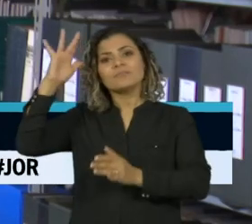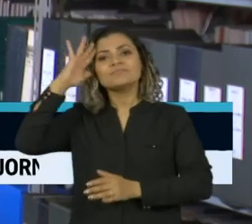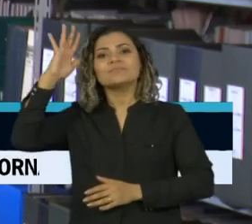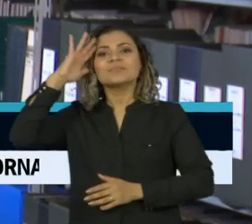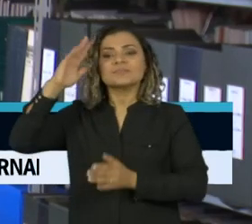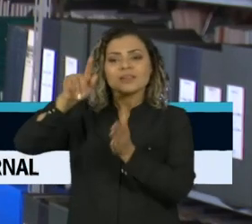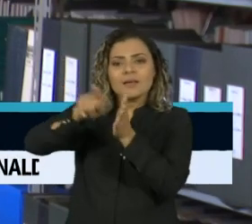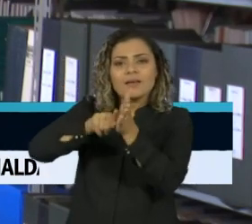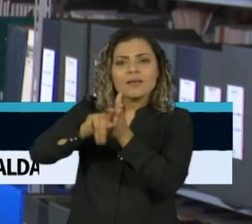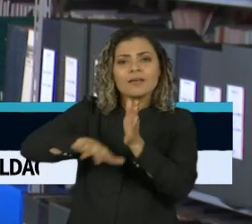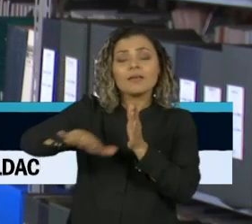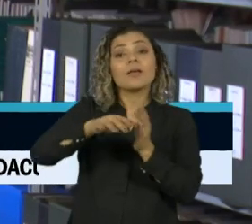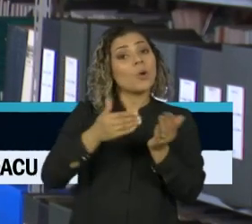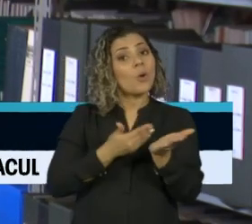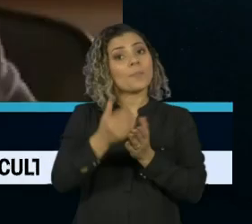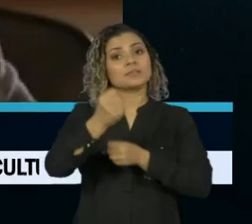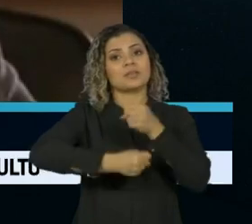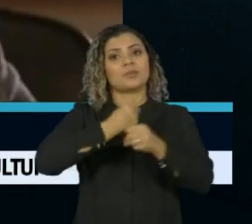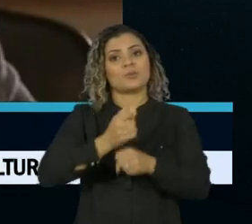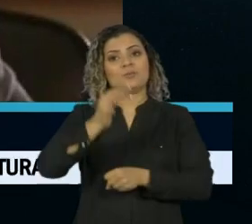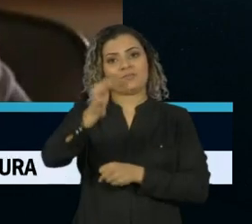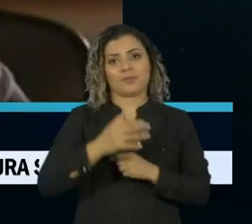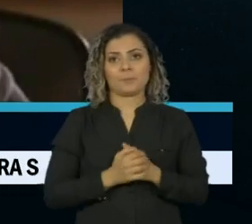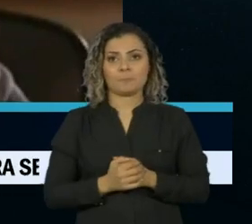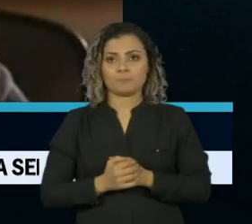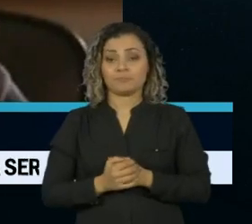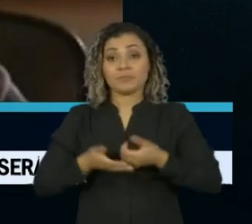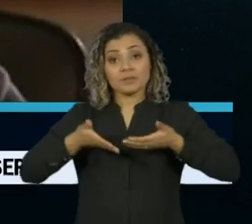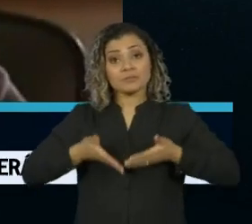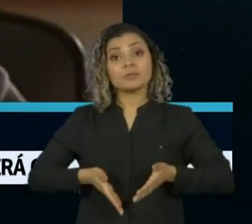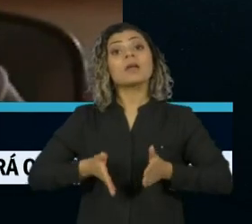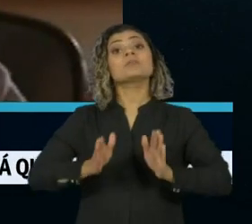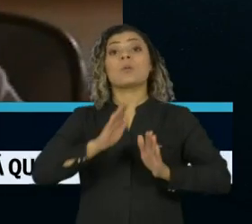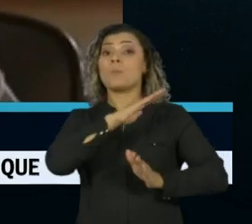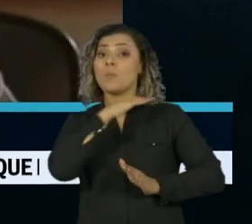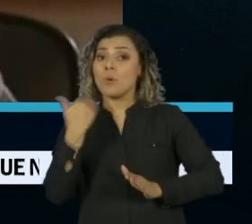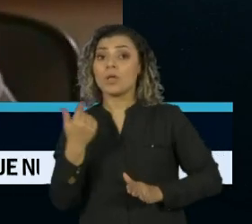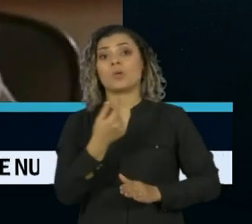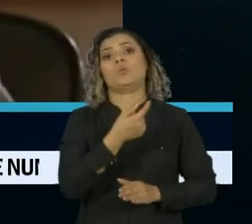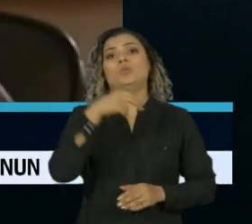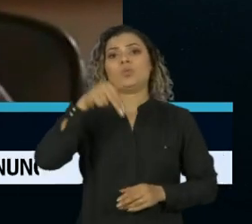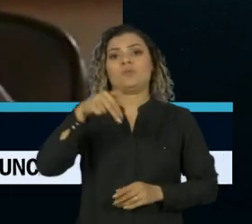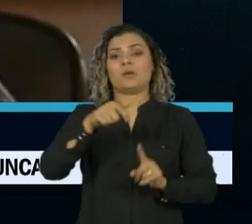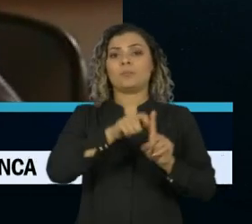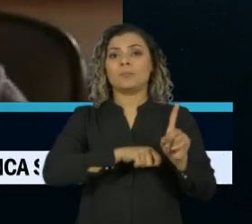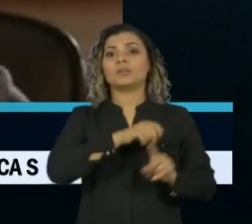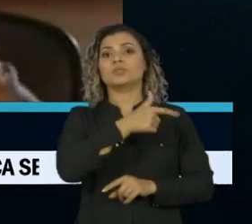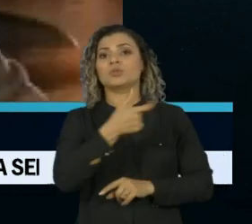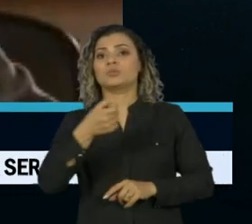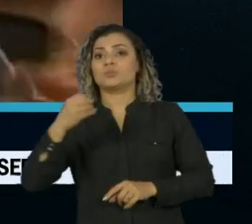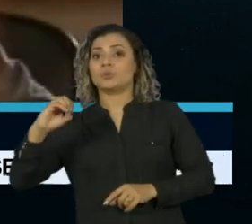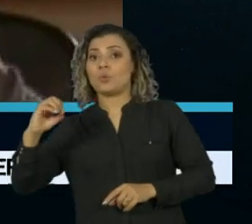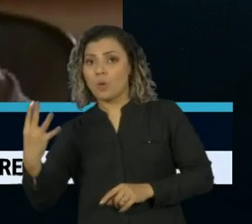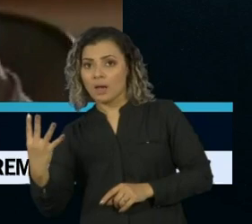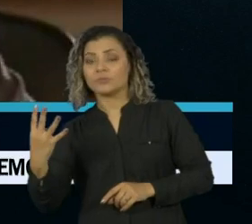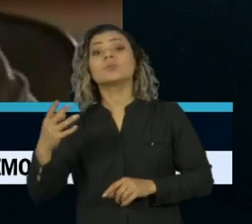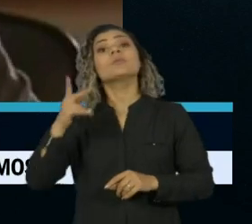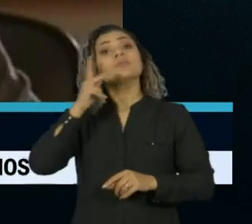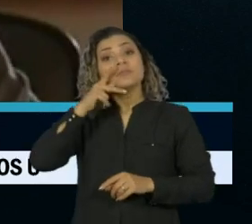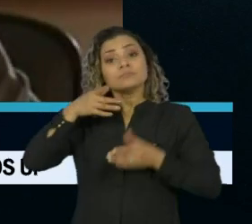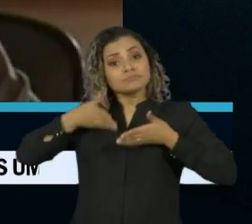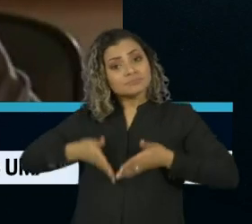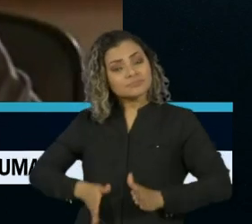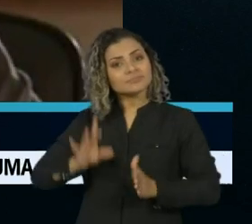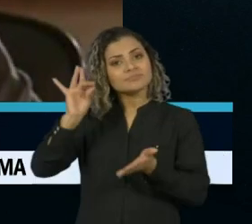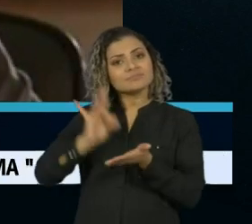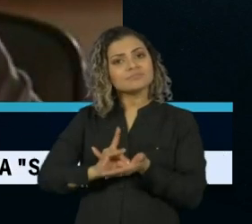que chega ao mercado no início do ano que vem. Furtado morreu em novembro de 2004. O sertanejo, cauteloso, reservado